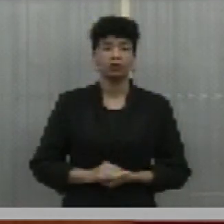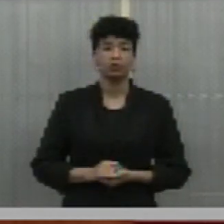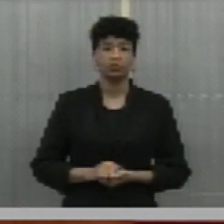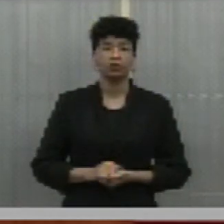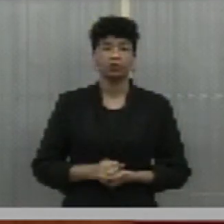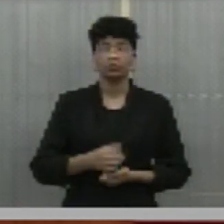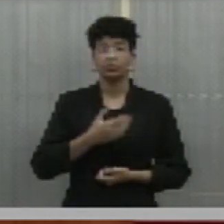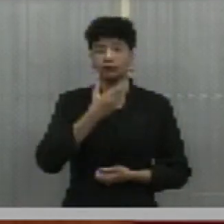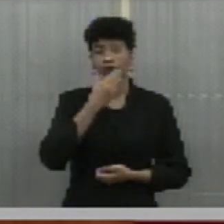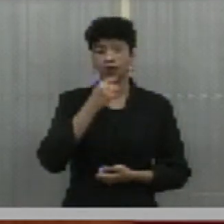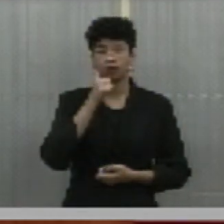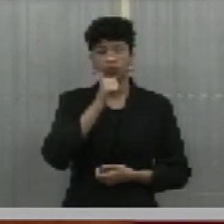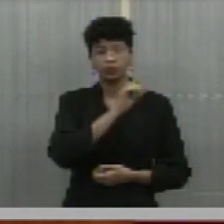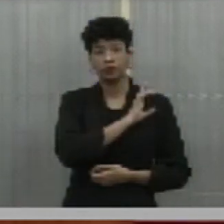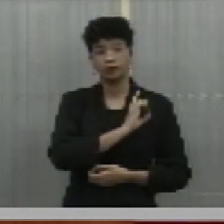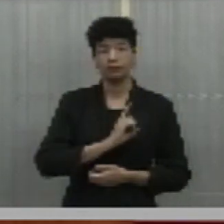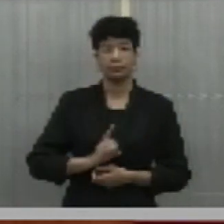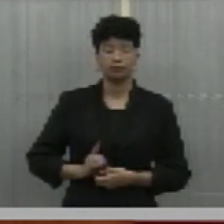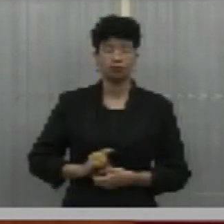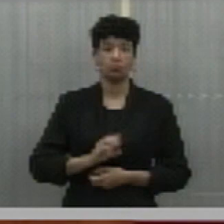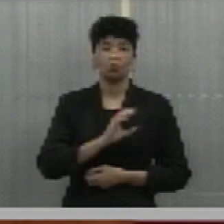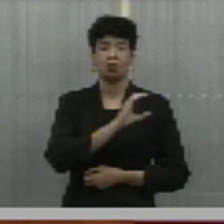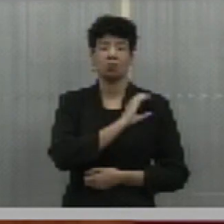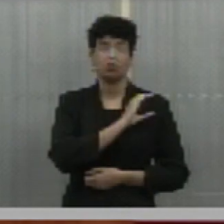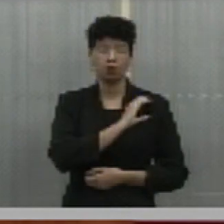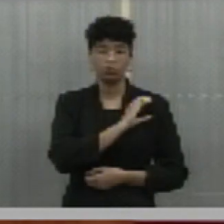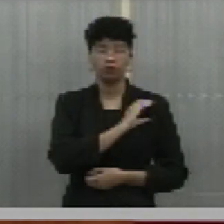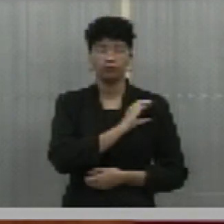senhoras e senhores e senhores deputados, meus colegas,